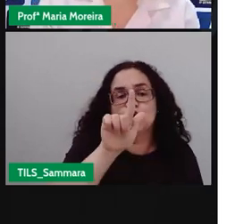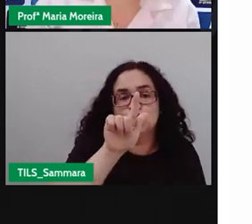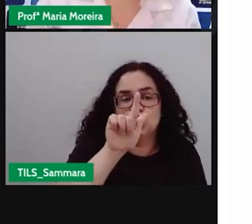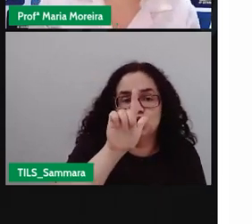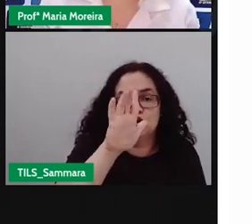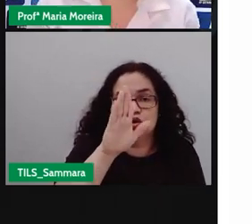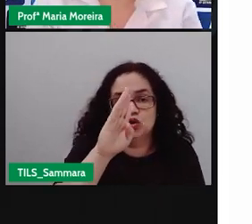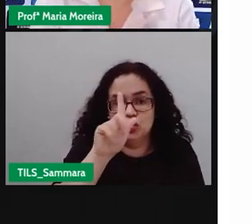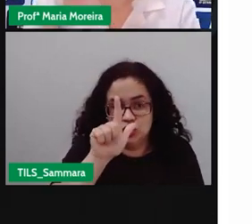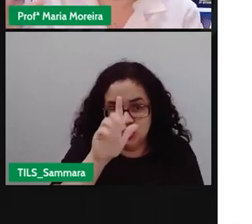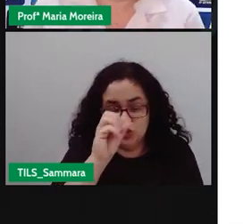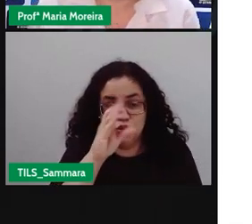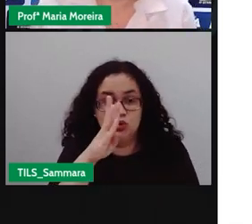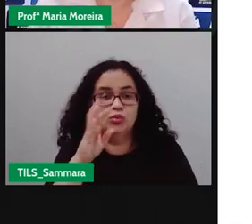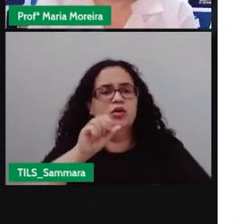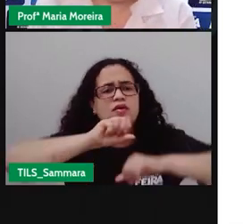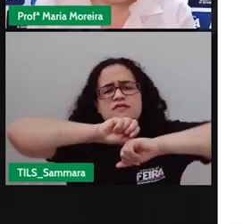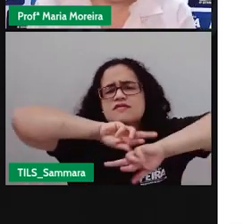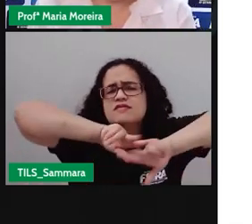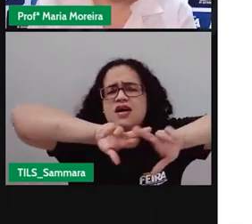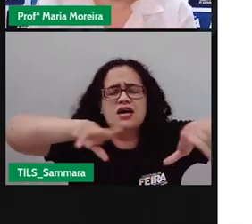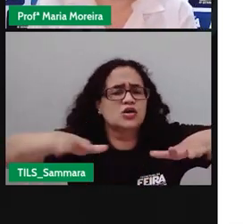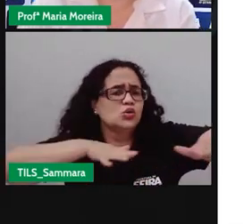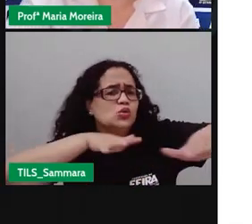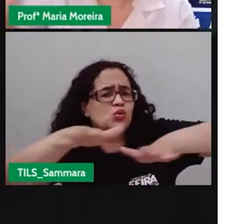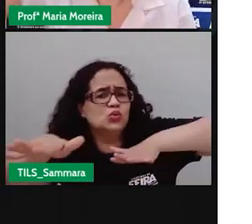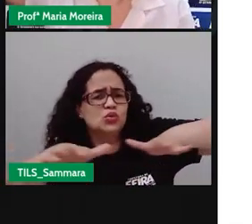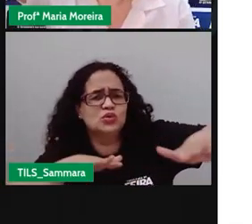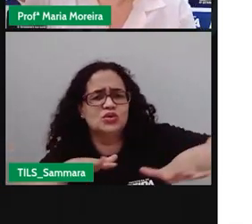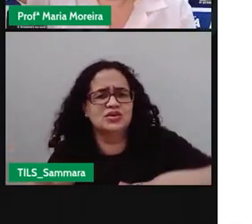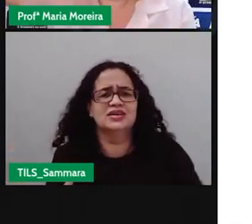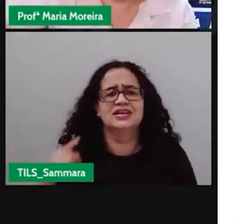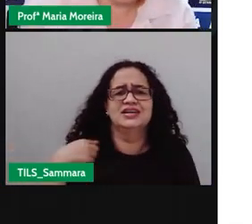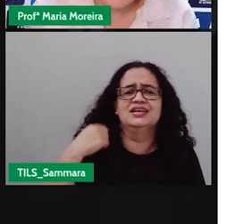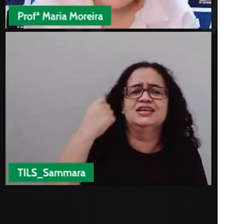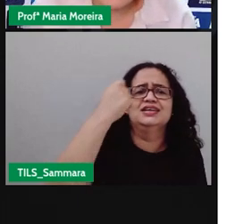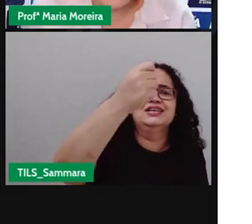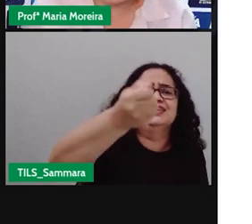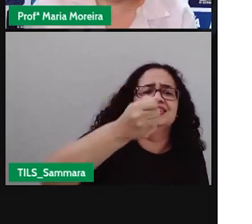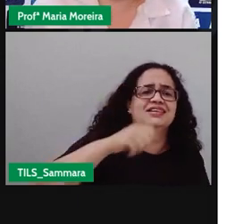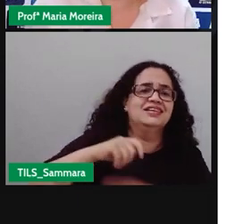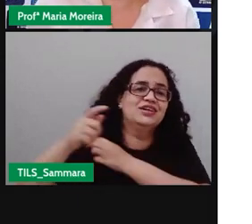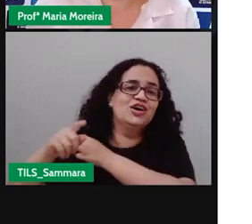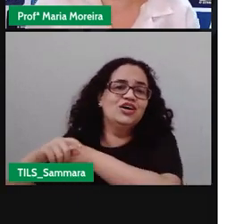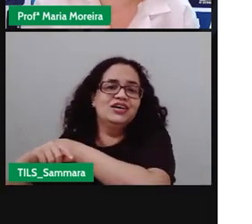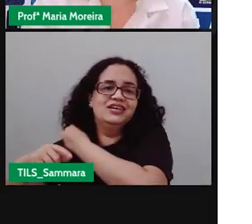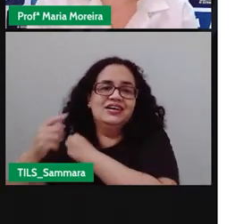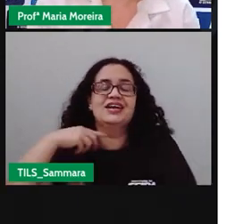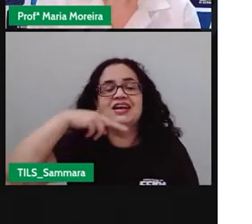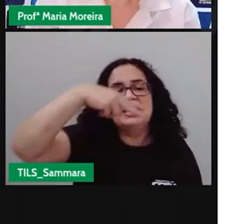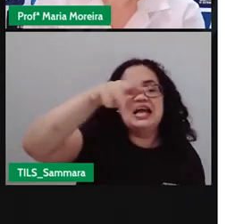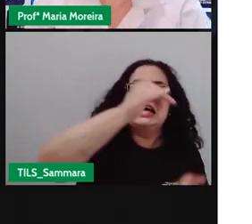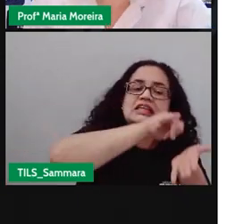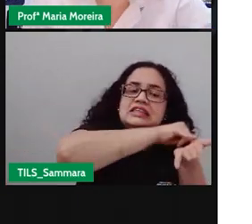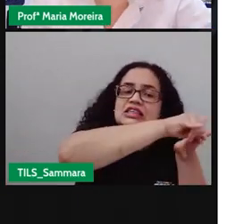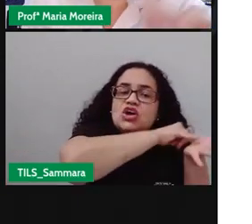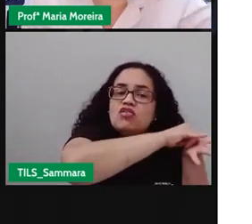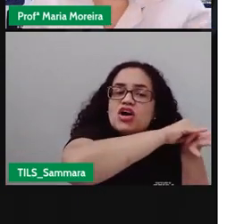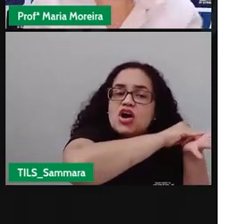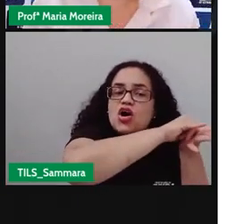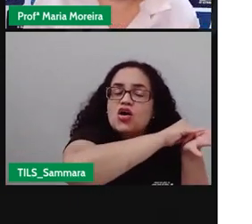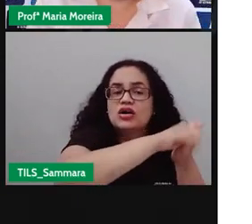Globo, ela tem o quê? Repórter espalhado pelo mundo inteiro. E aí ele fala, nosso correspondente lá em Nova York, nosso